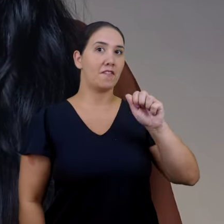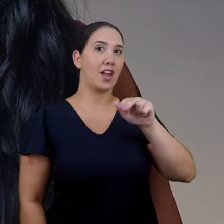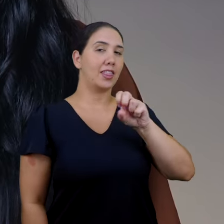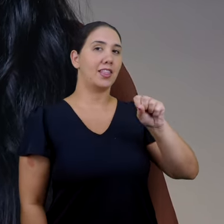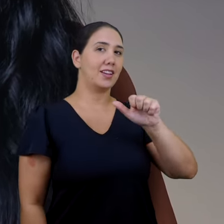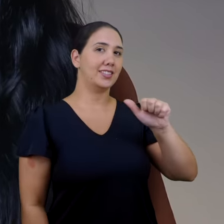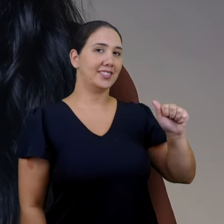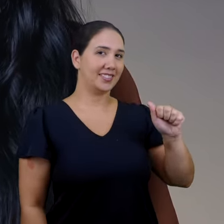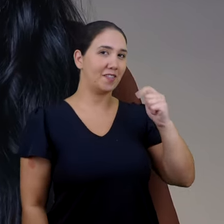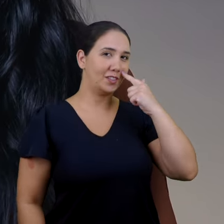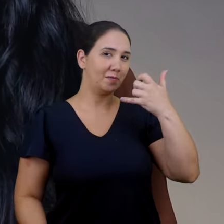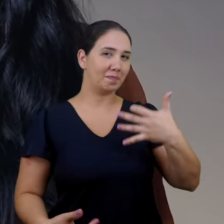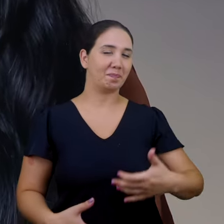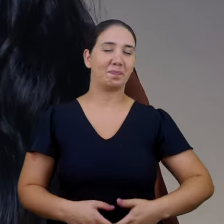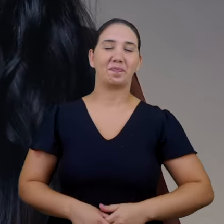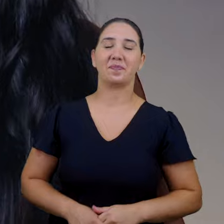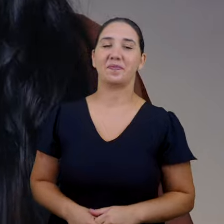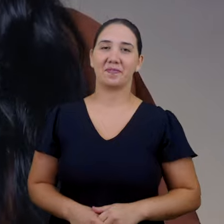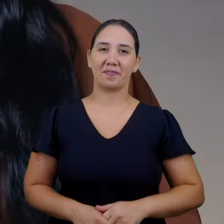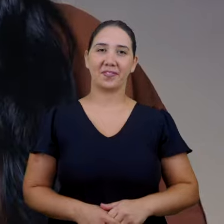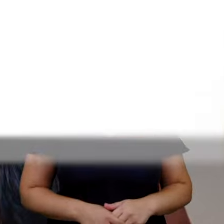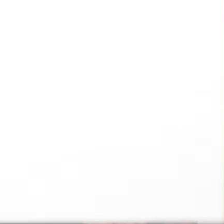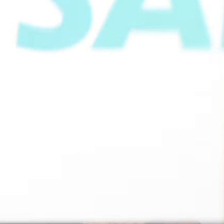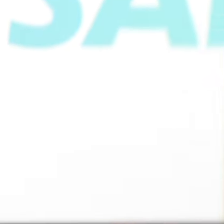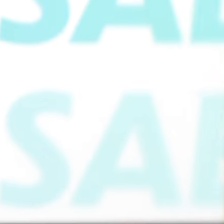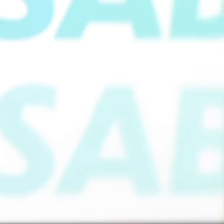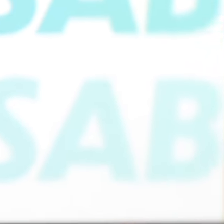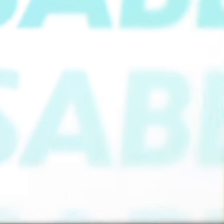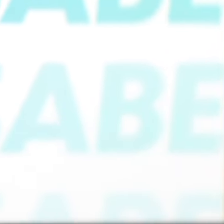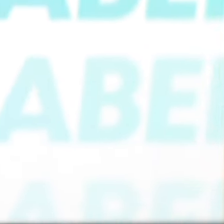Arba e eu vou te explicar que razões são essas.